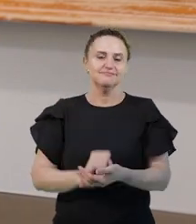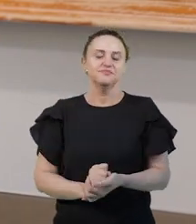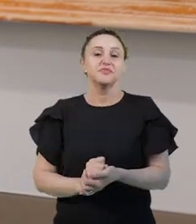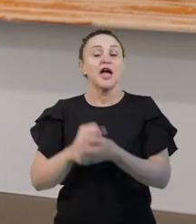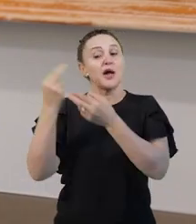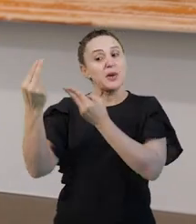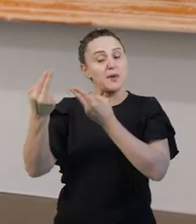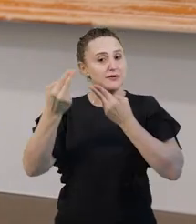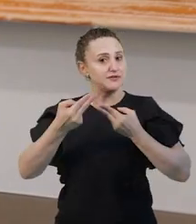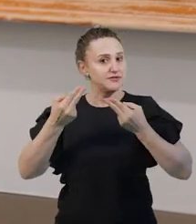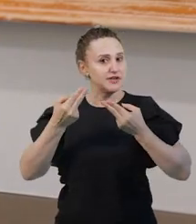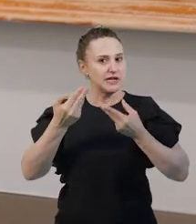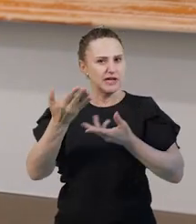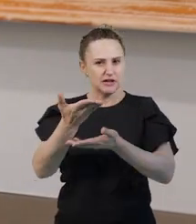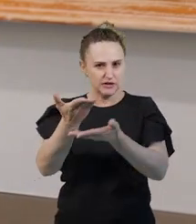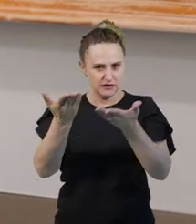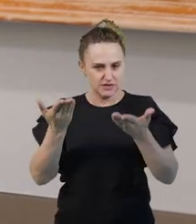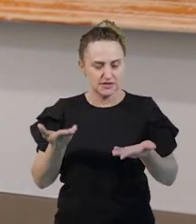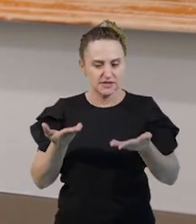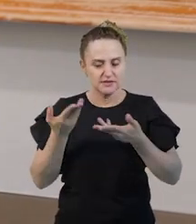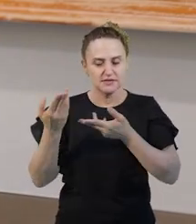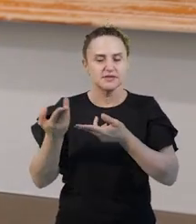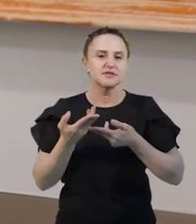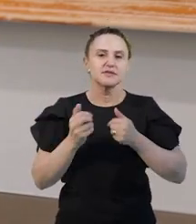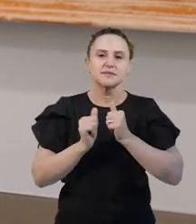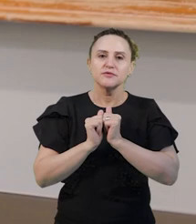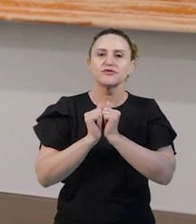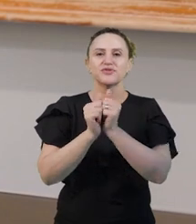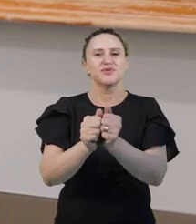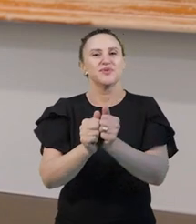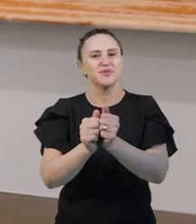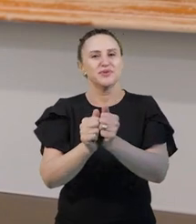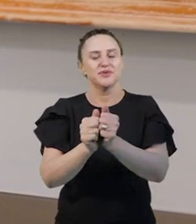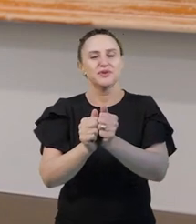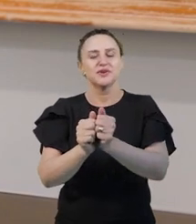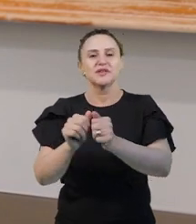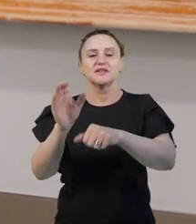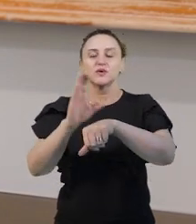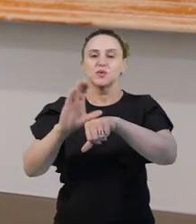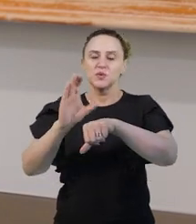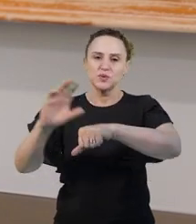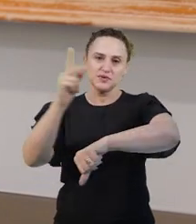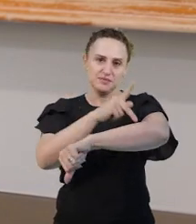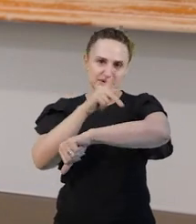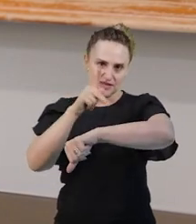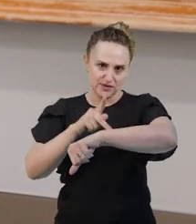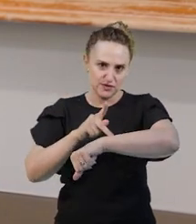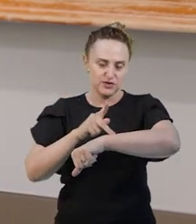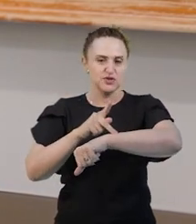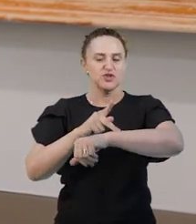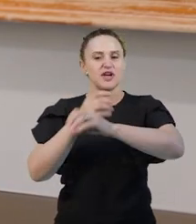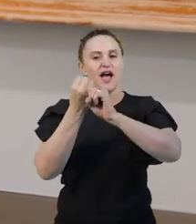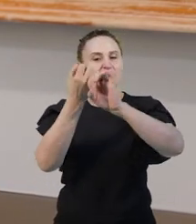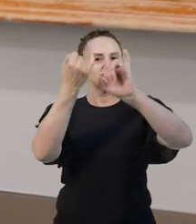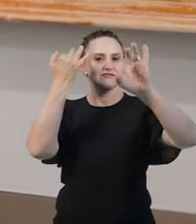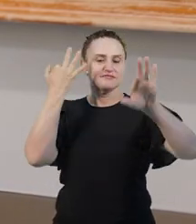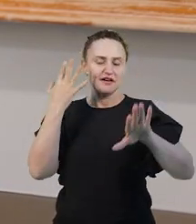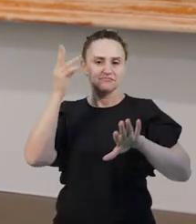nos acompanhando nessa nova disciplina do curso de pedagogia à distância da Unicentro.